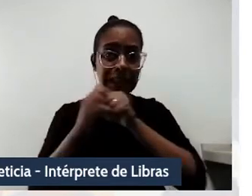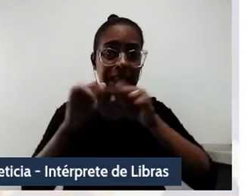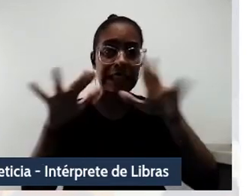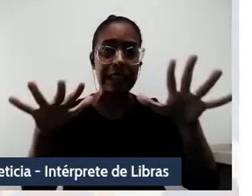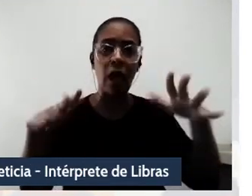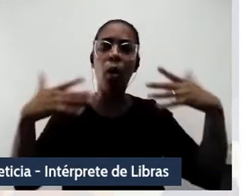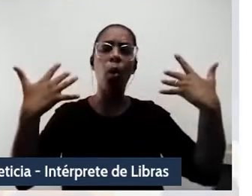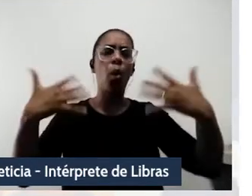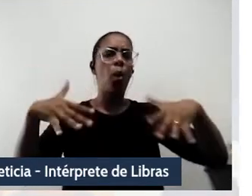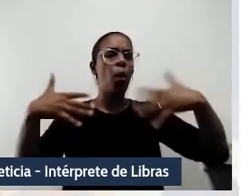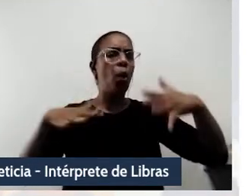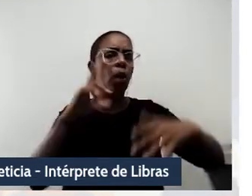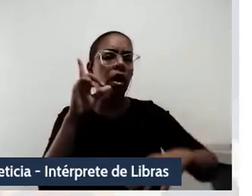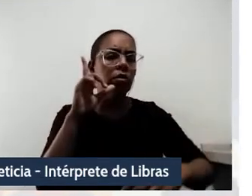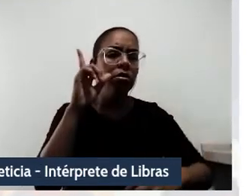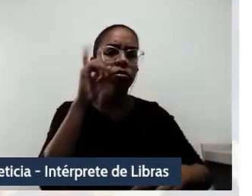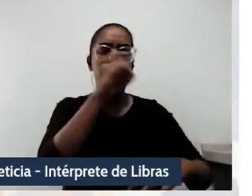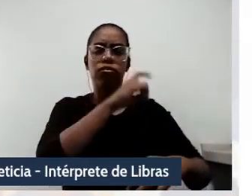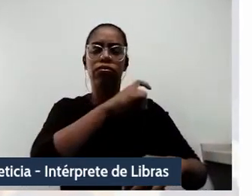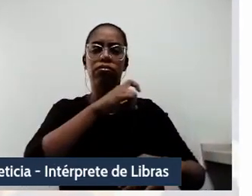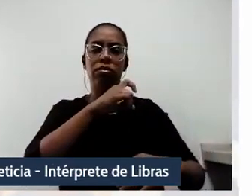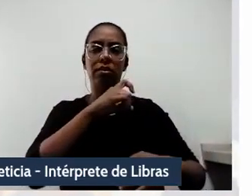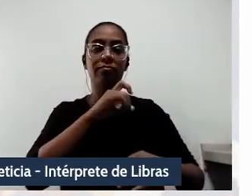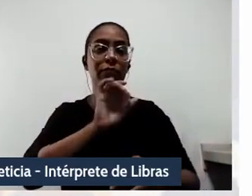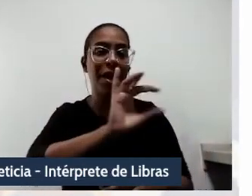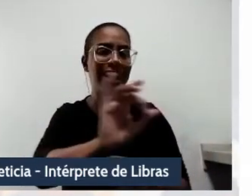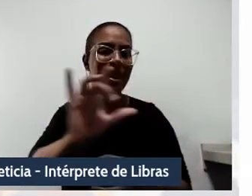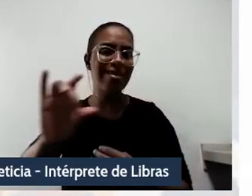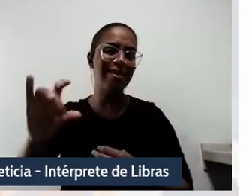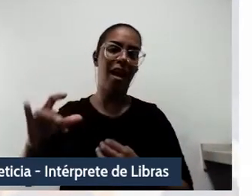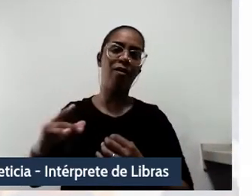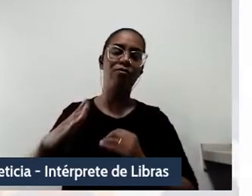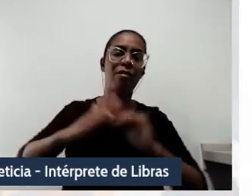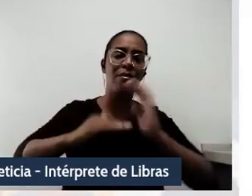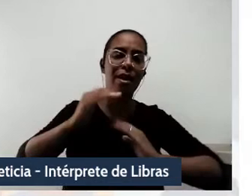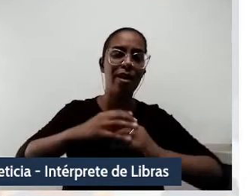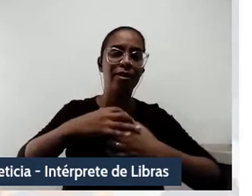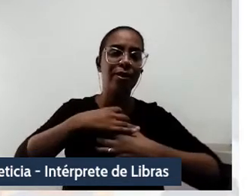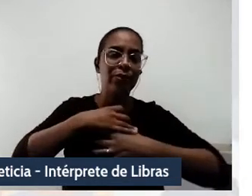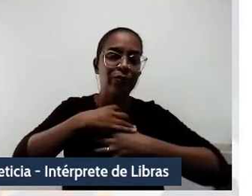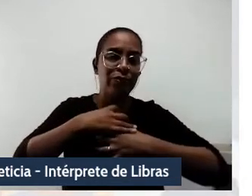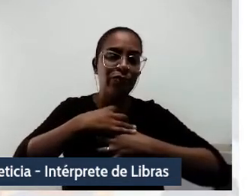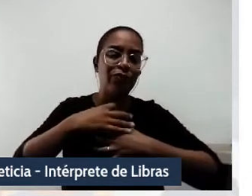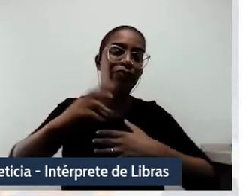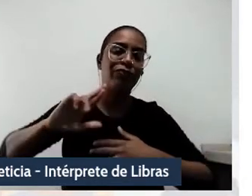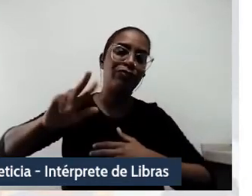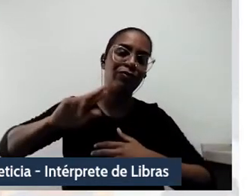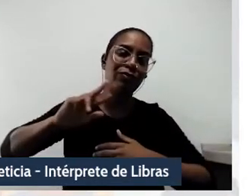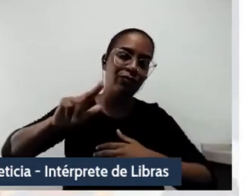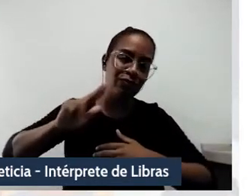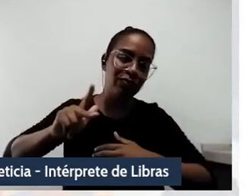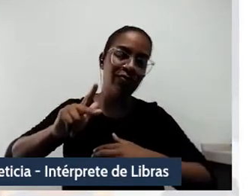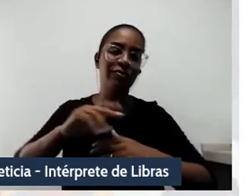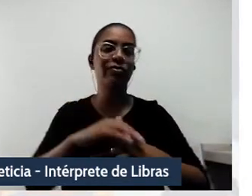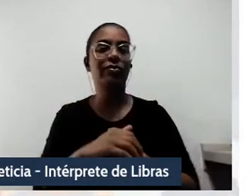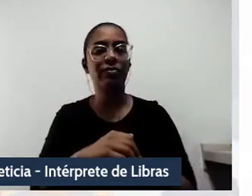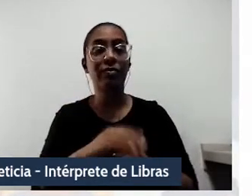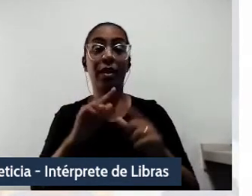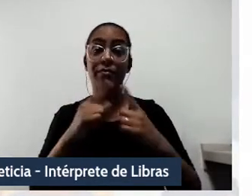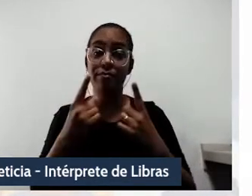reagimos de modo diferentes e significamos de modo individual, porém, pautado pelo coletivo e pela coletividade.